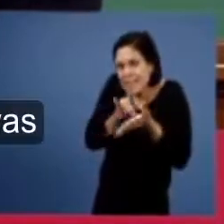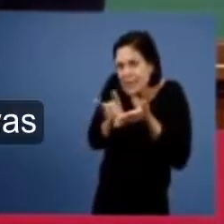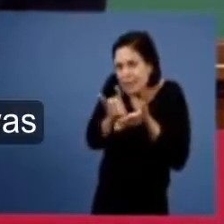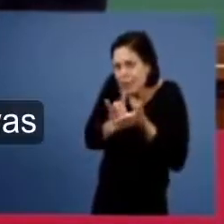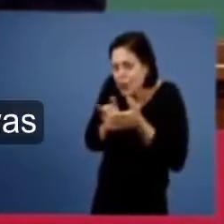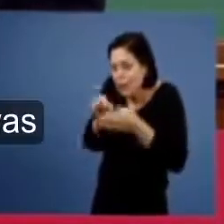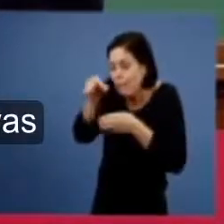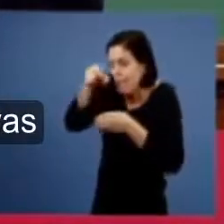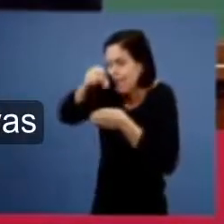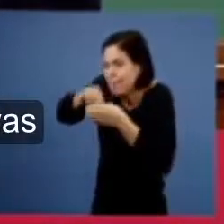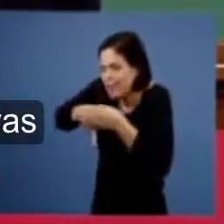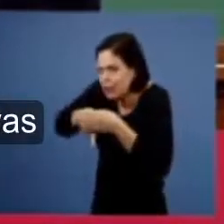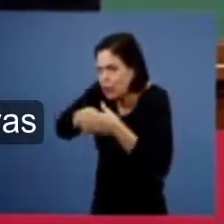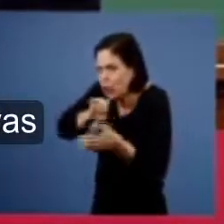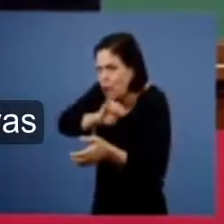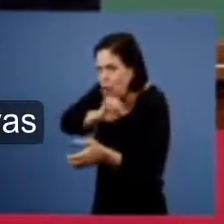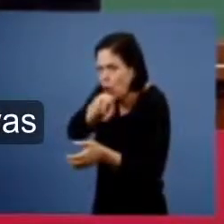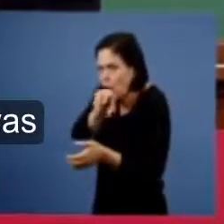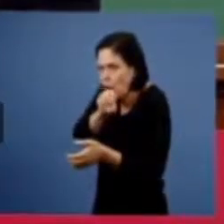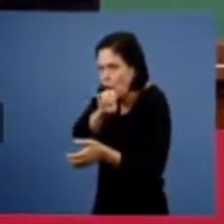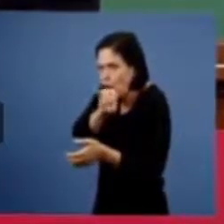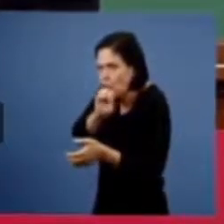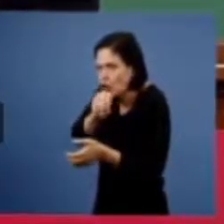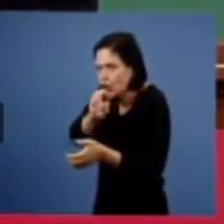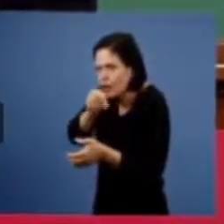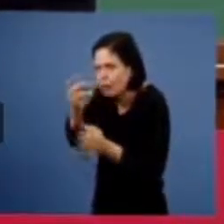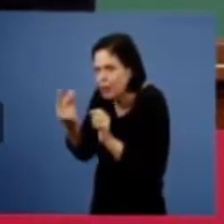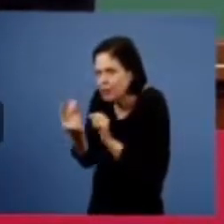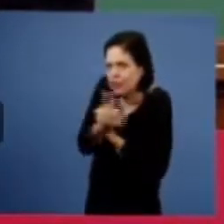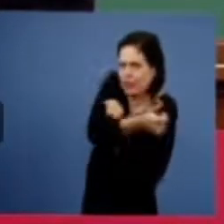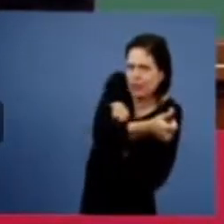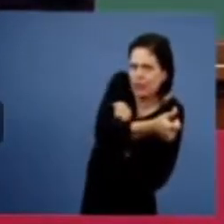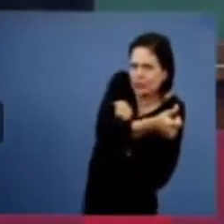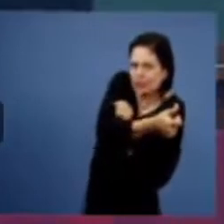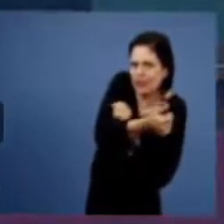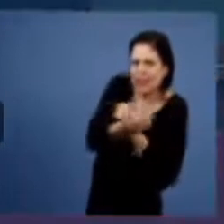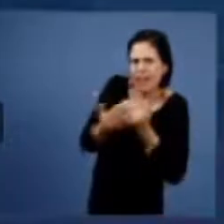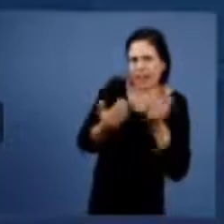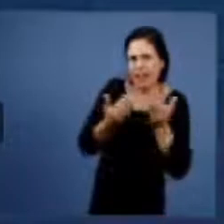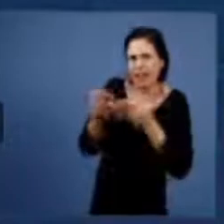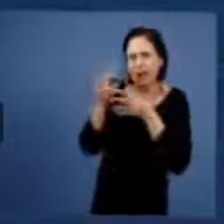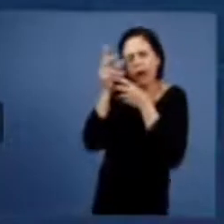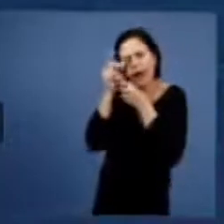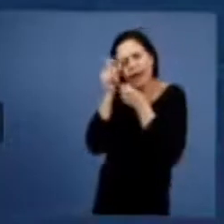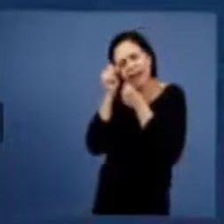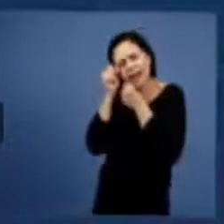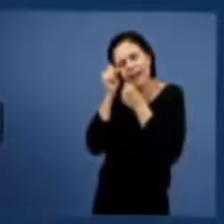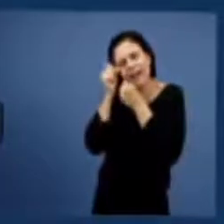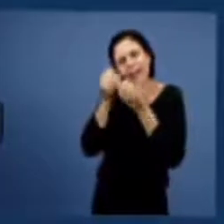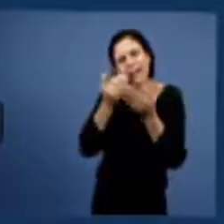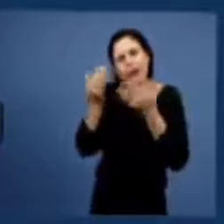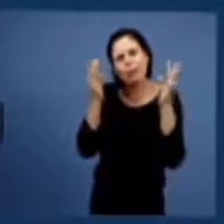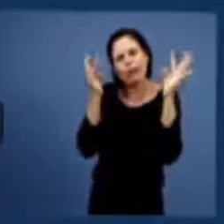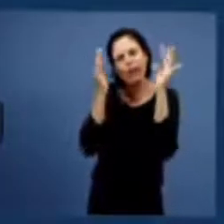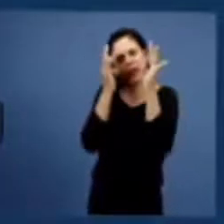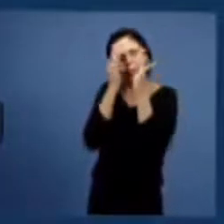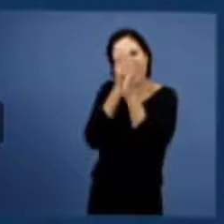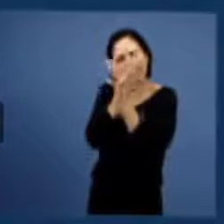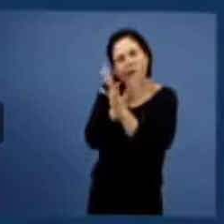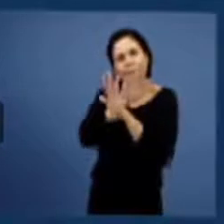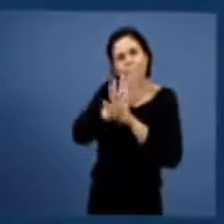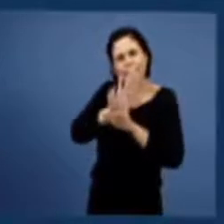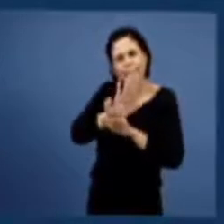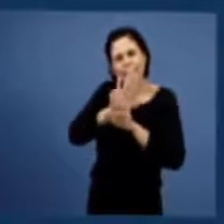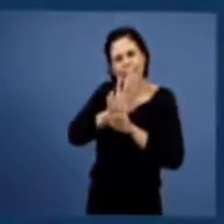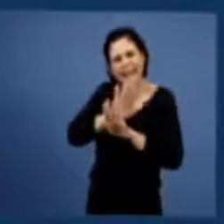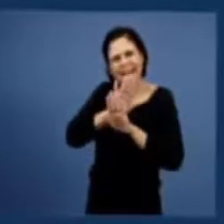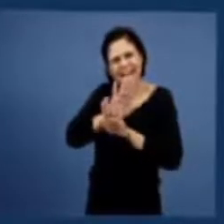então era dormindo ali a morte física a morte física mas produzindo